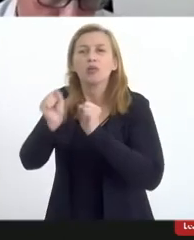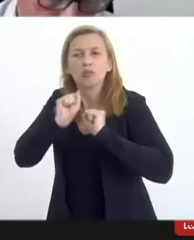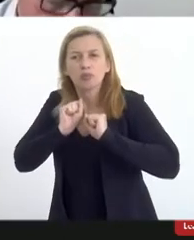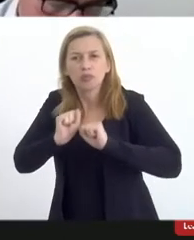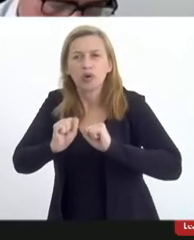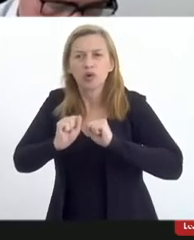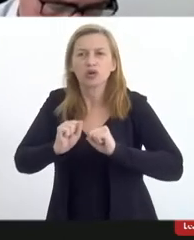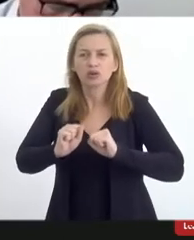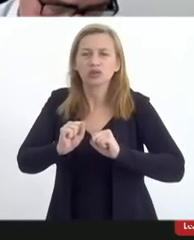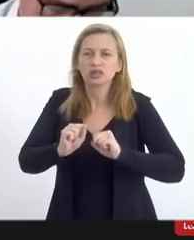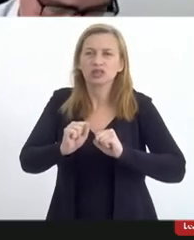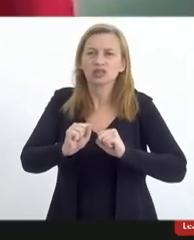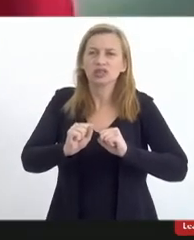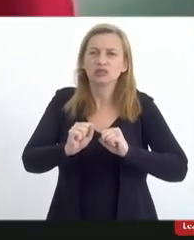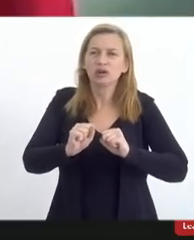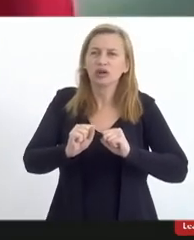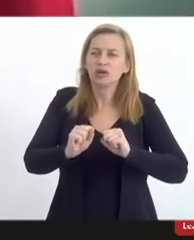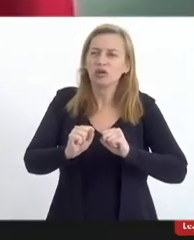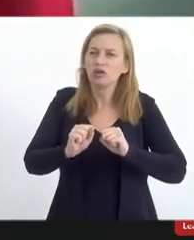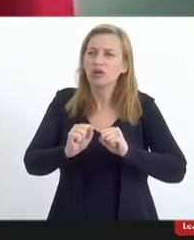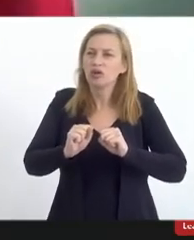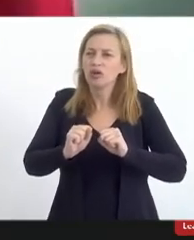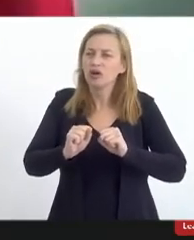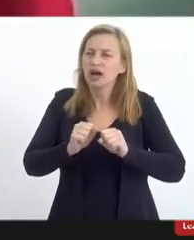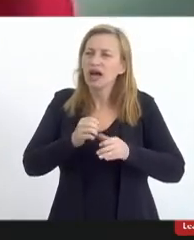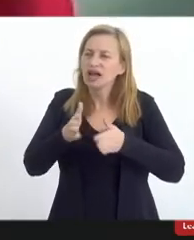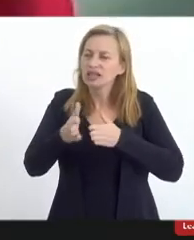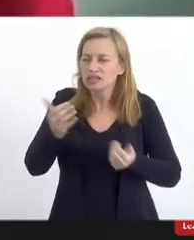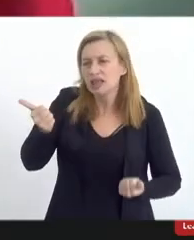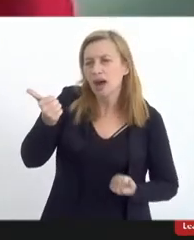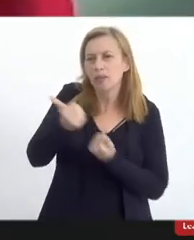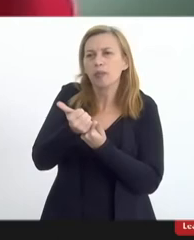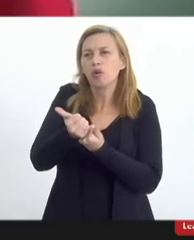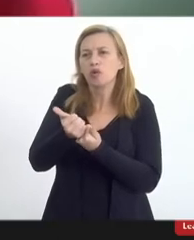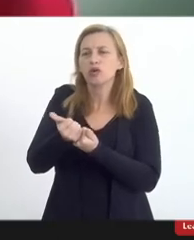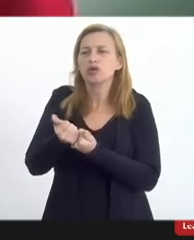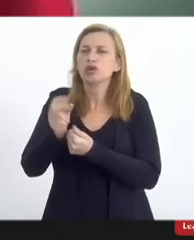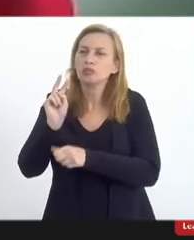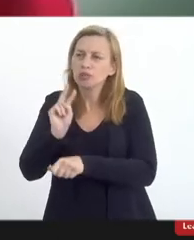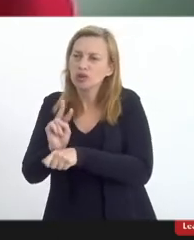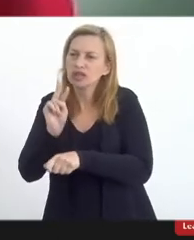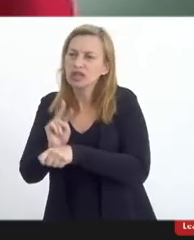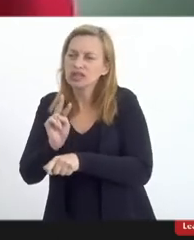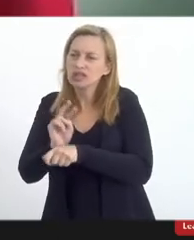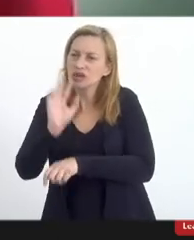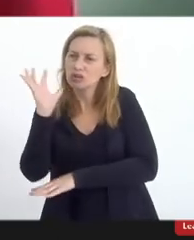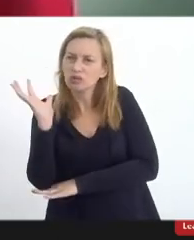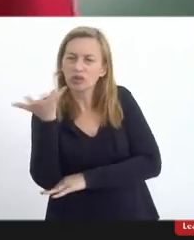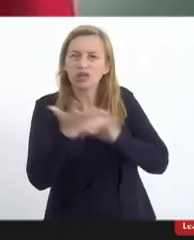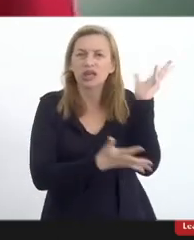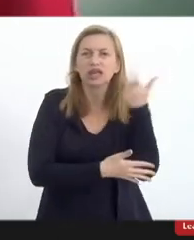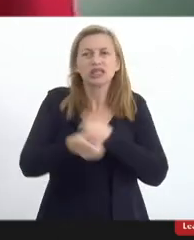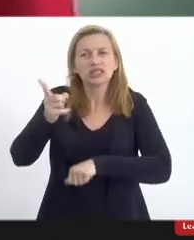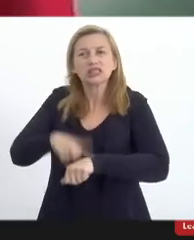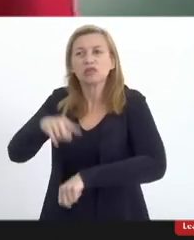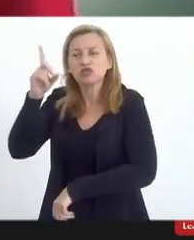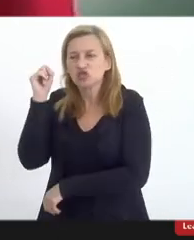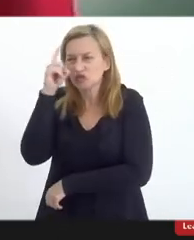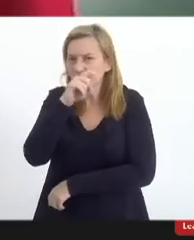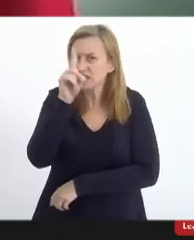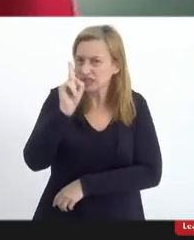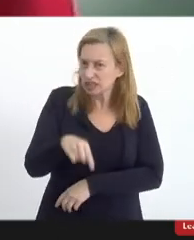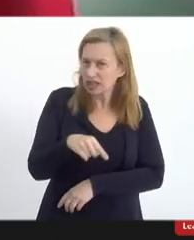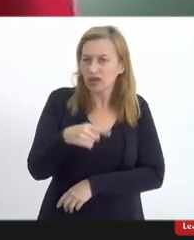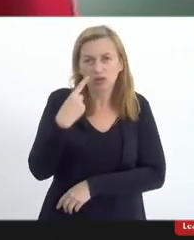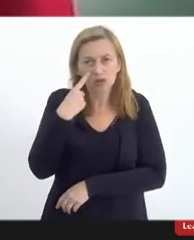o maior veículo de apoio de preservação ao meio ambiente nesses tempos tão difíceis né quando